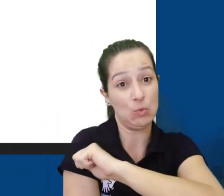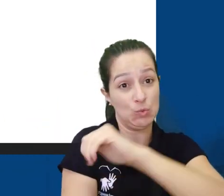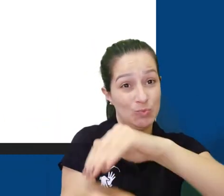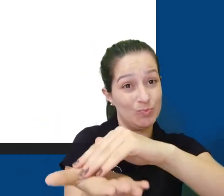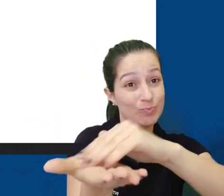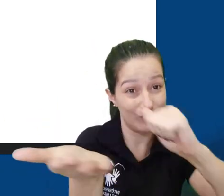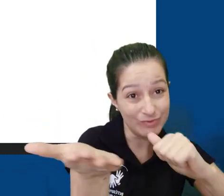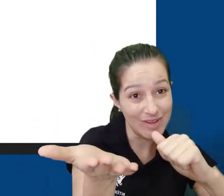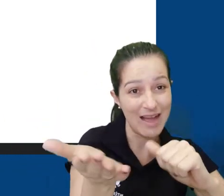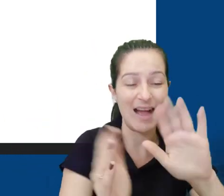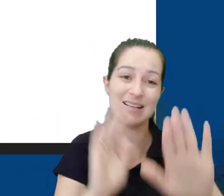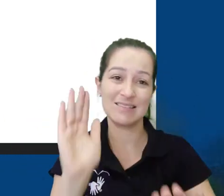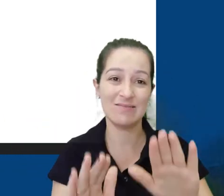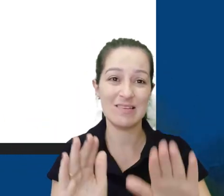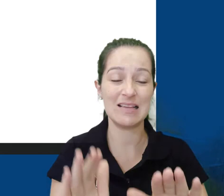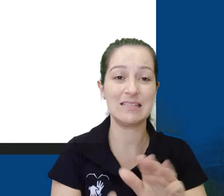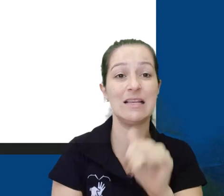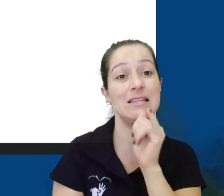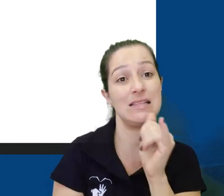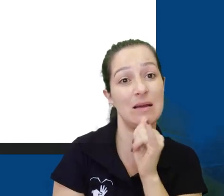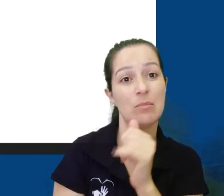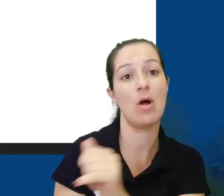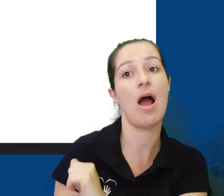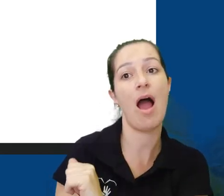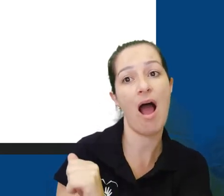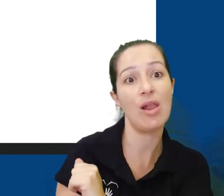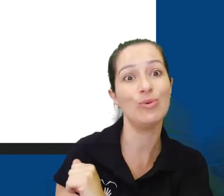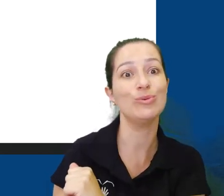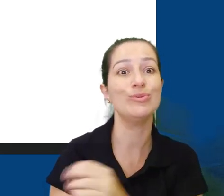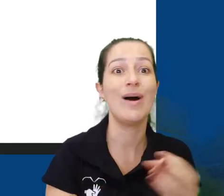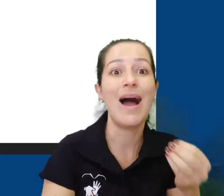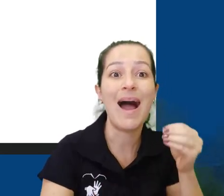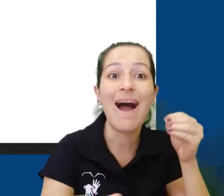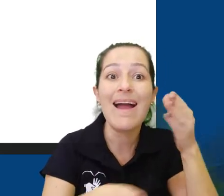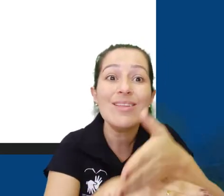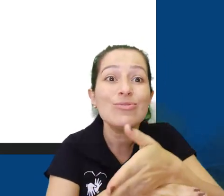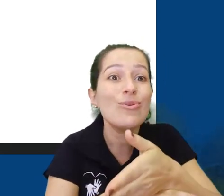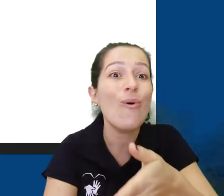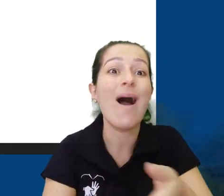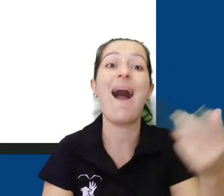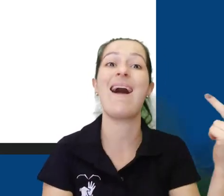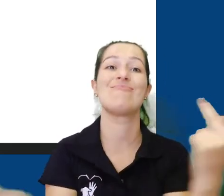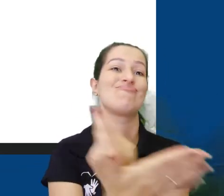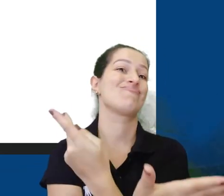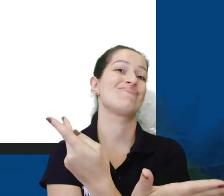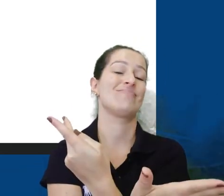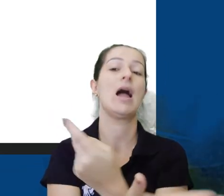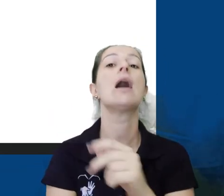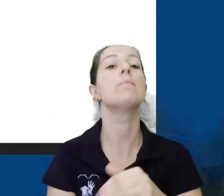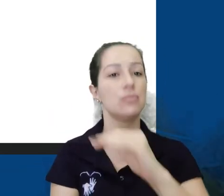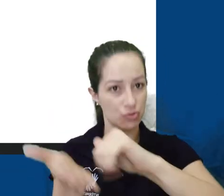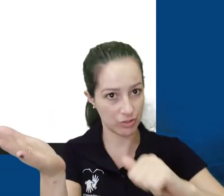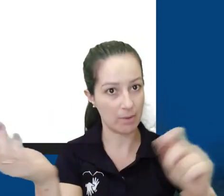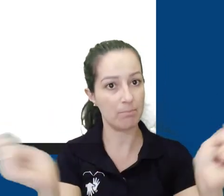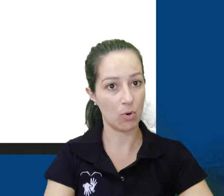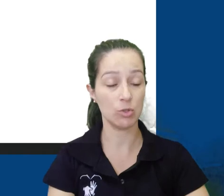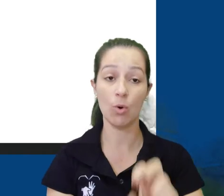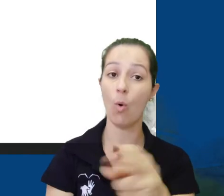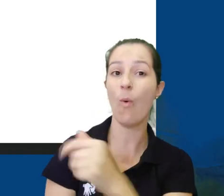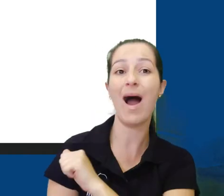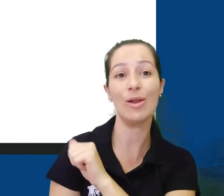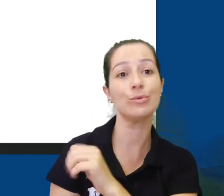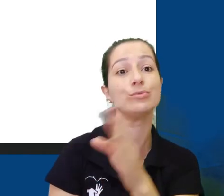também remover algum aluno, caso ele tenha, por exemplo, sido adicionado por engano na turma. E podemos também